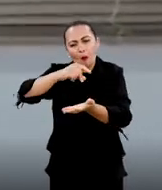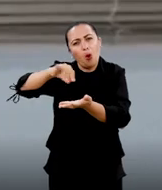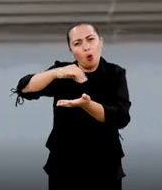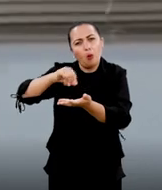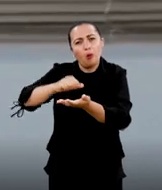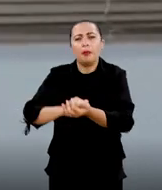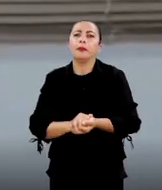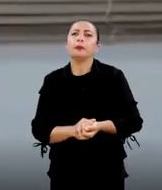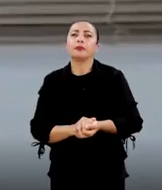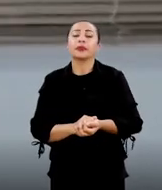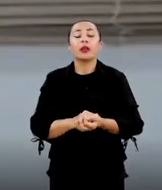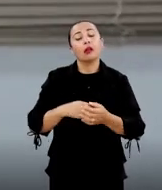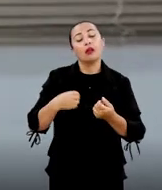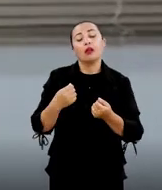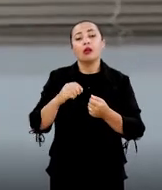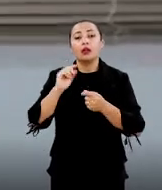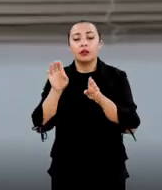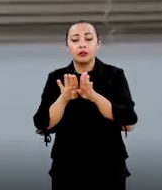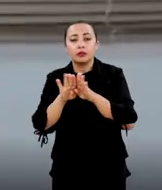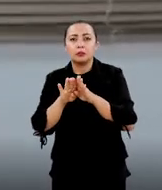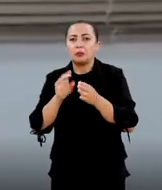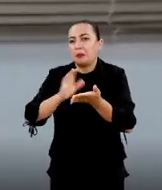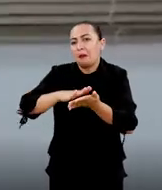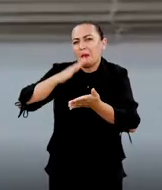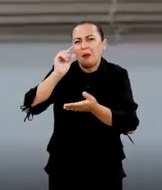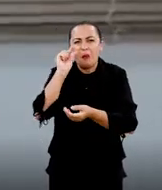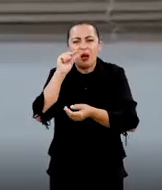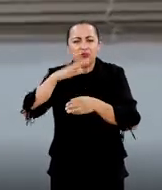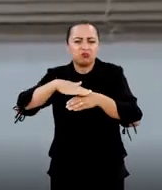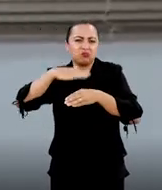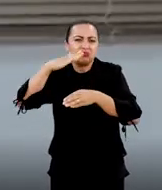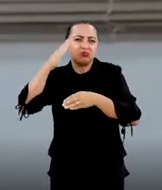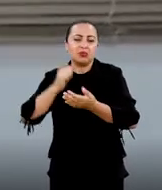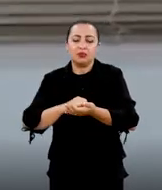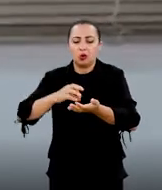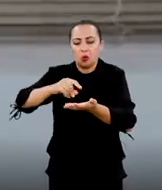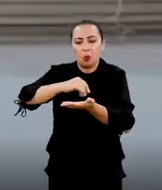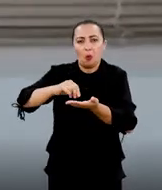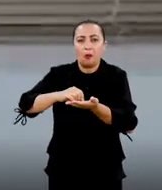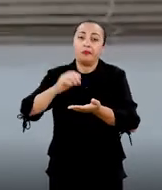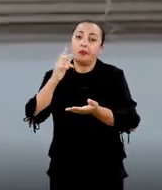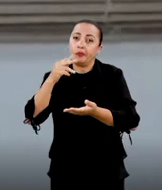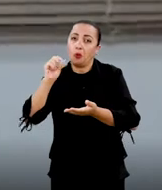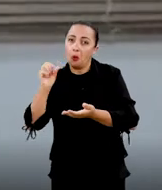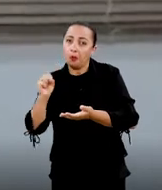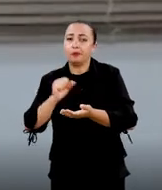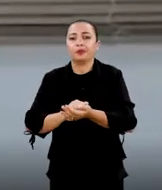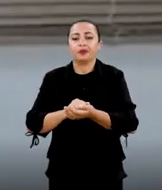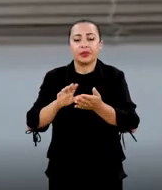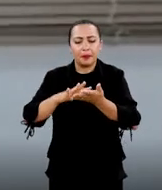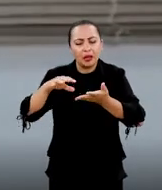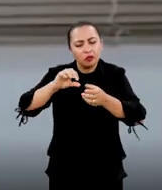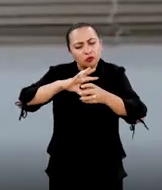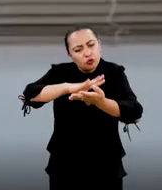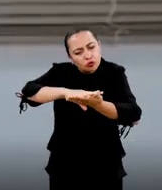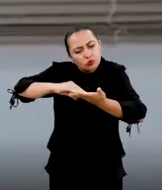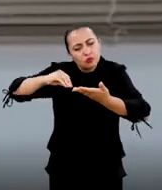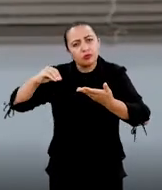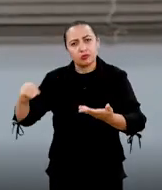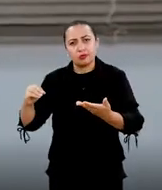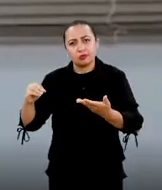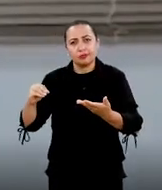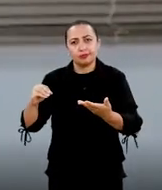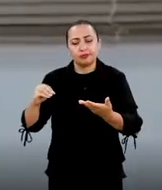pó, né? Ou um pouquinho, talvez um pouquinho maior do que um sabão em pó. Ele removia, né? Ele